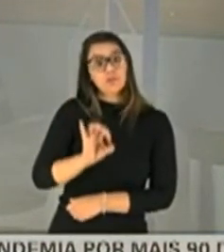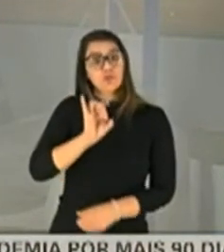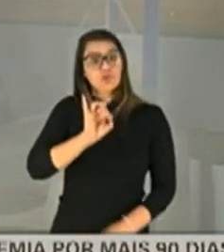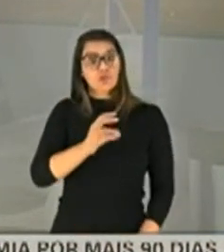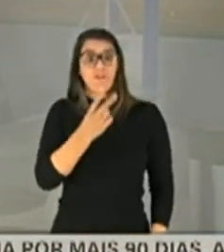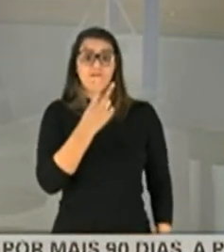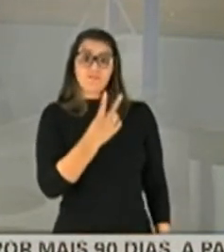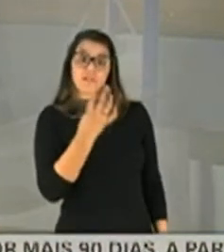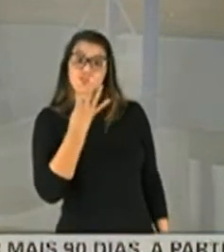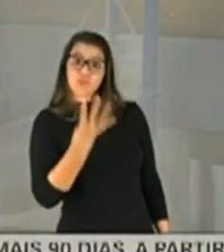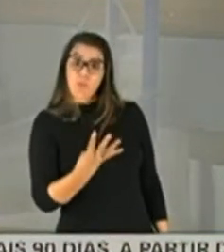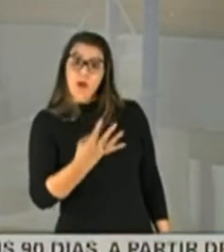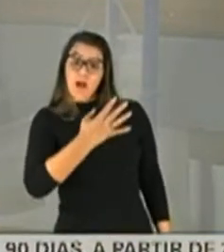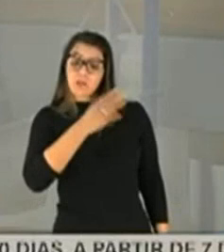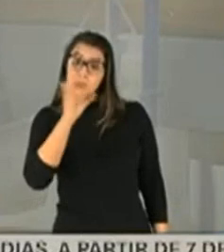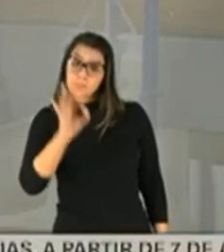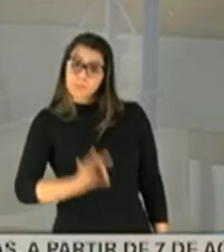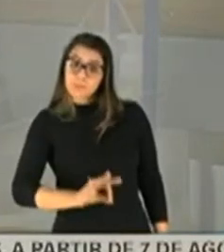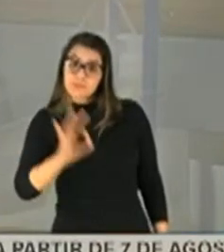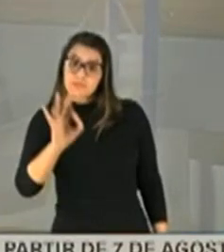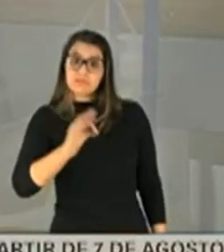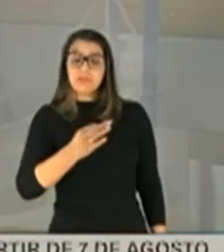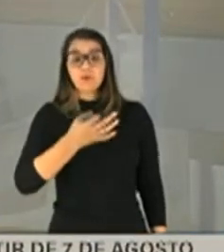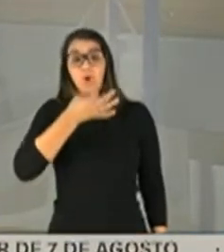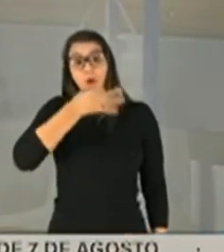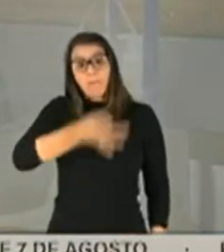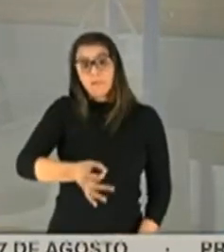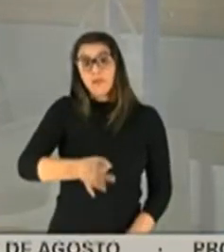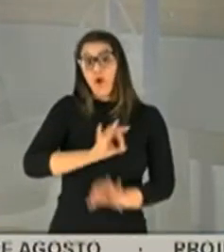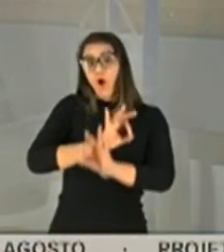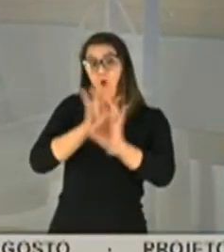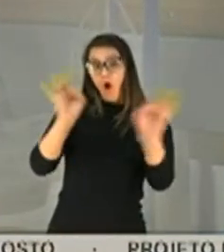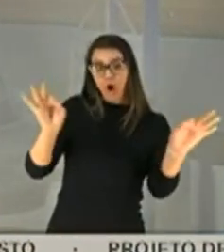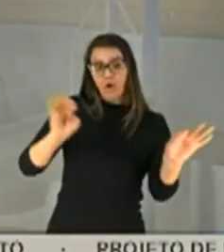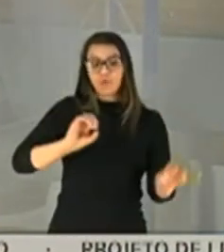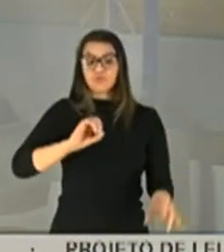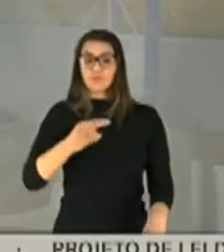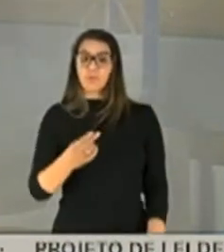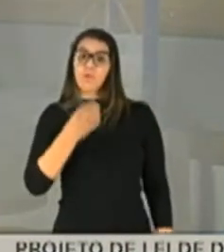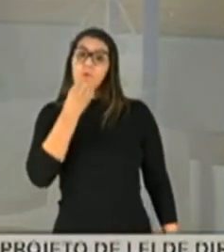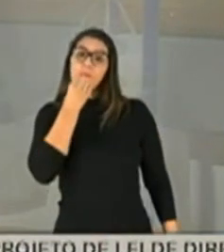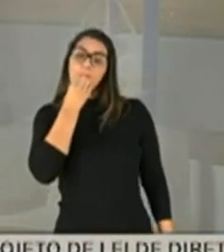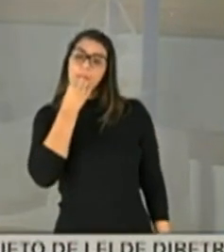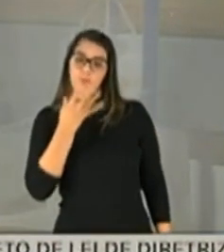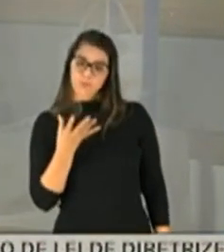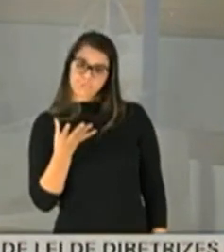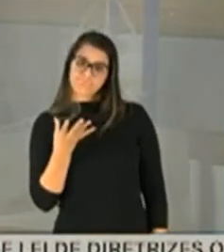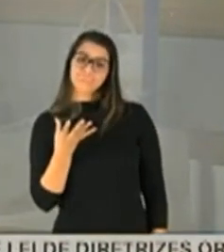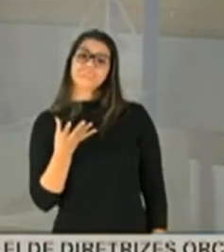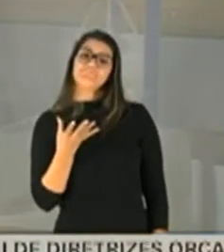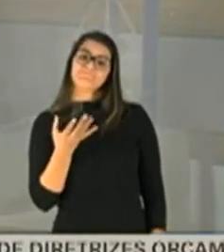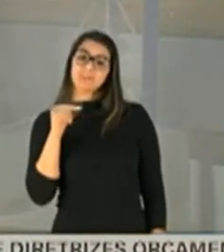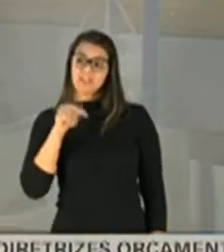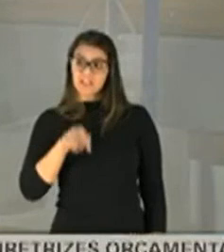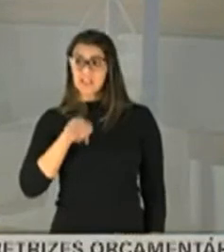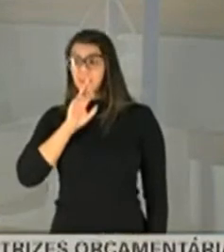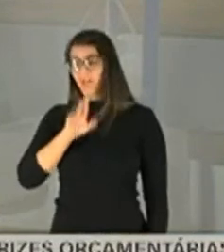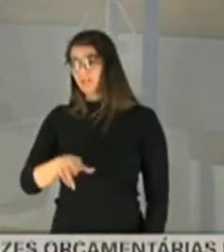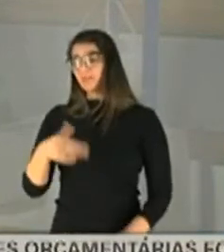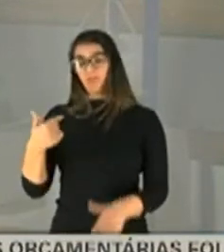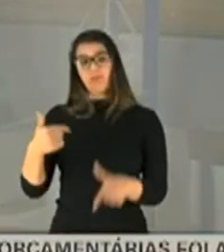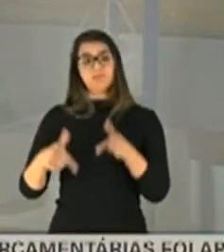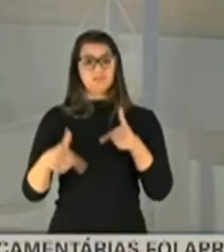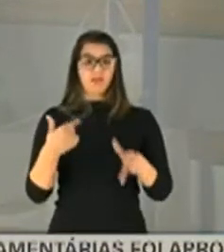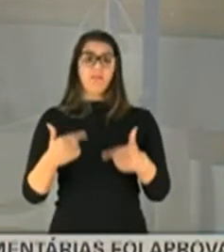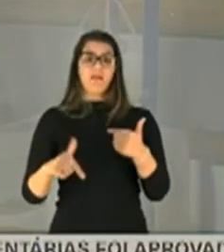consideram ótimo ou bom. Esse é o resultado do trabalho que muitas